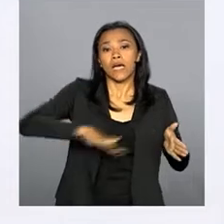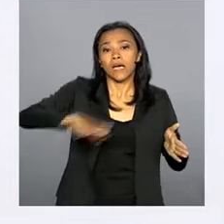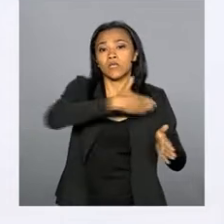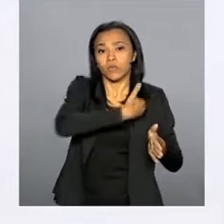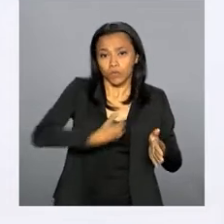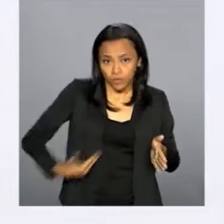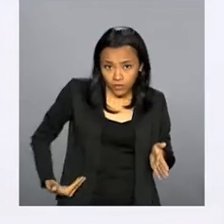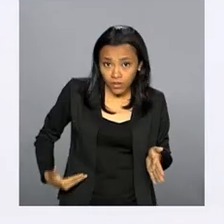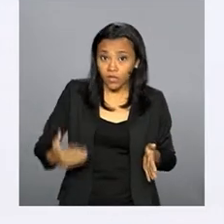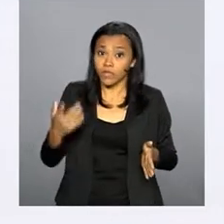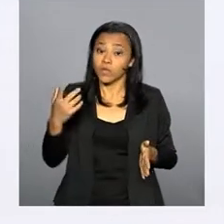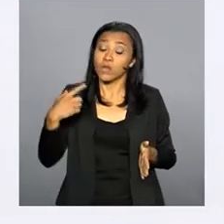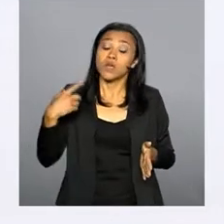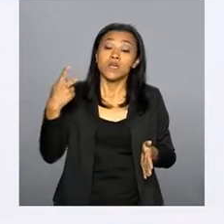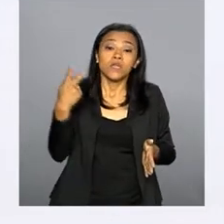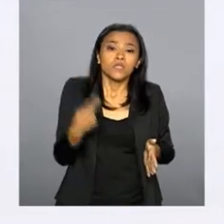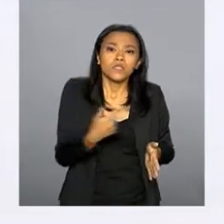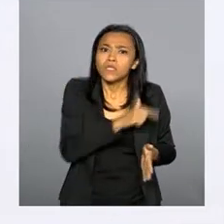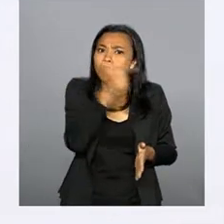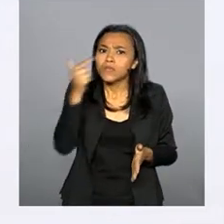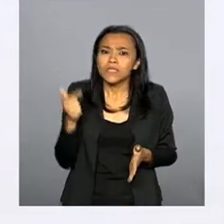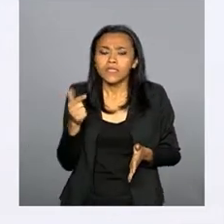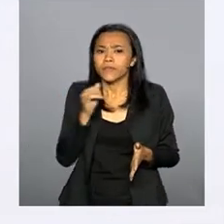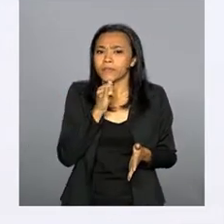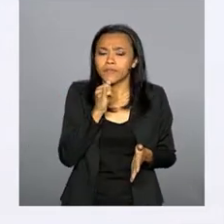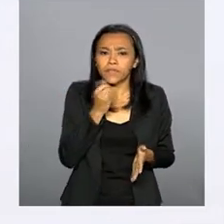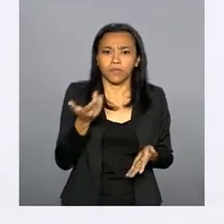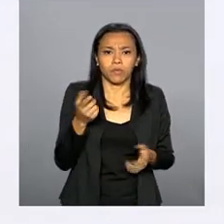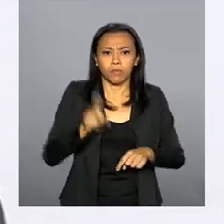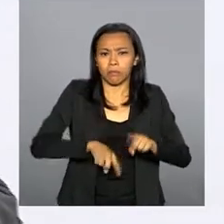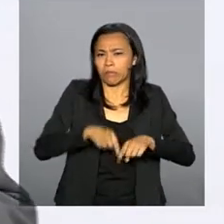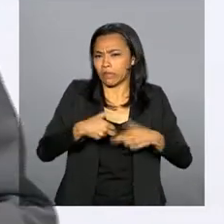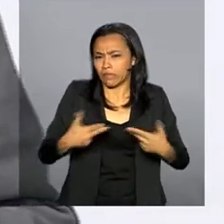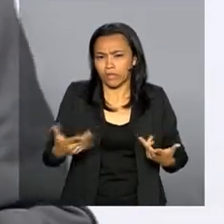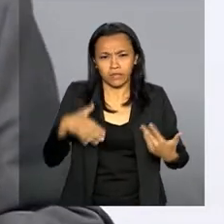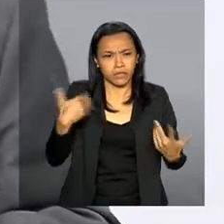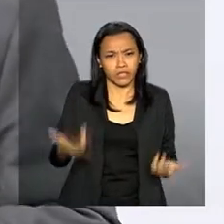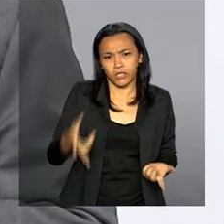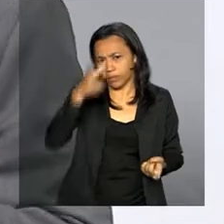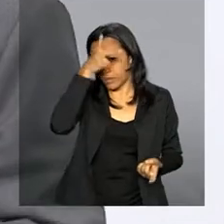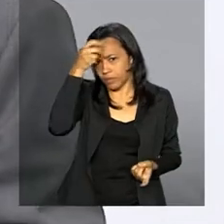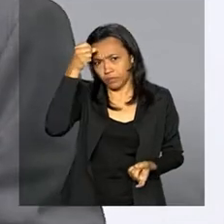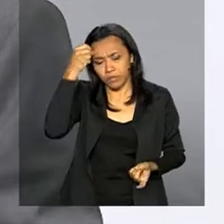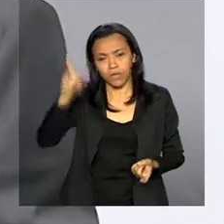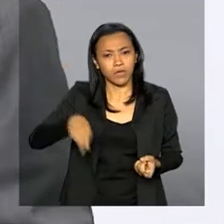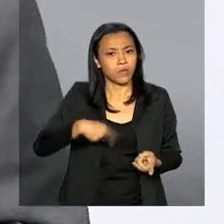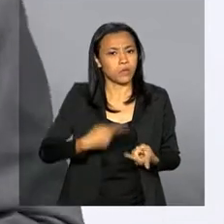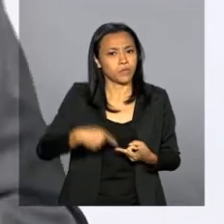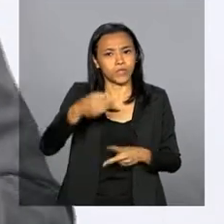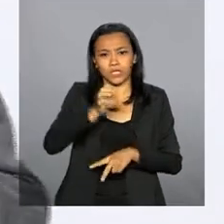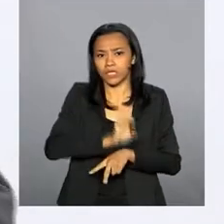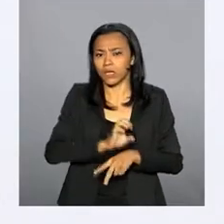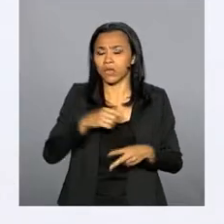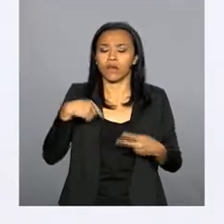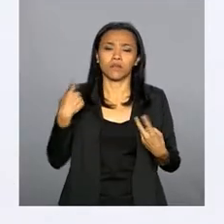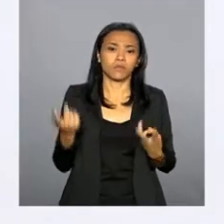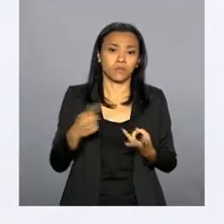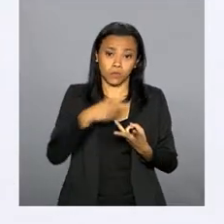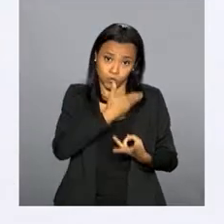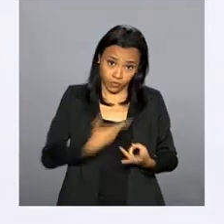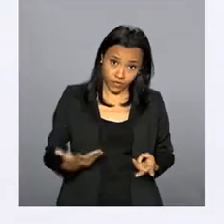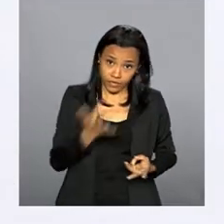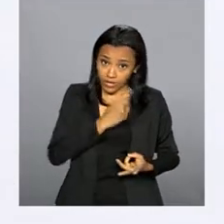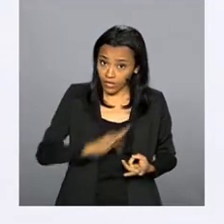equipamento público no Brasil na área de saúde e educação, seja ele municipal, seja ele estadual, ou seja da União,